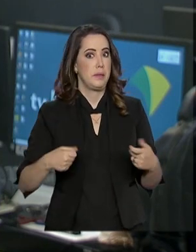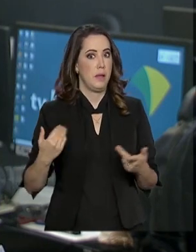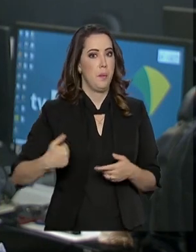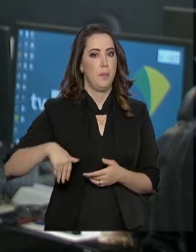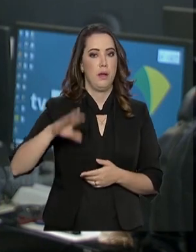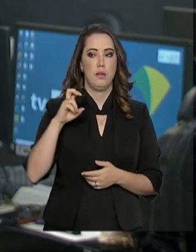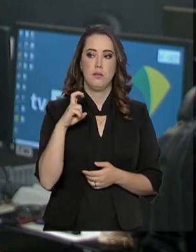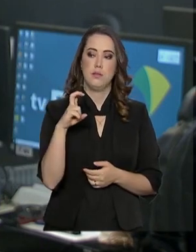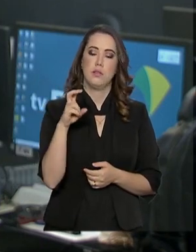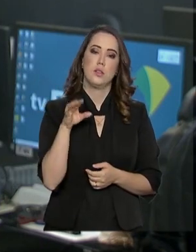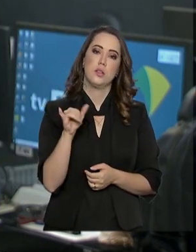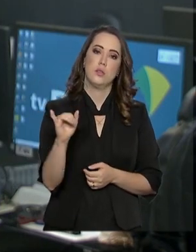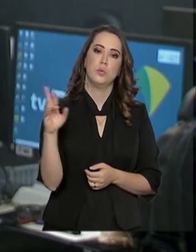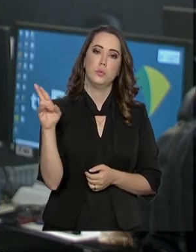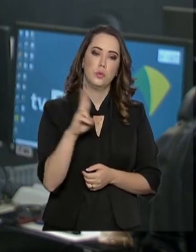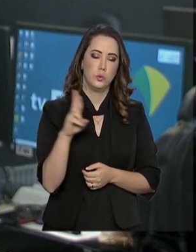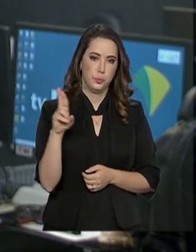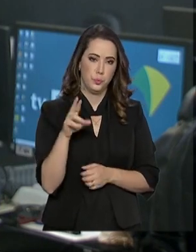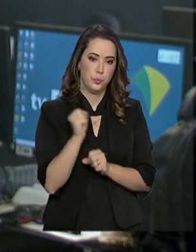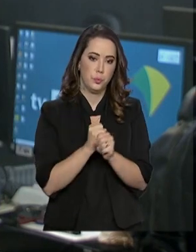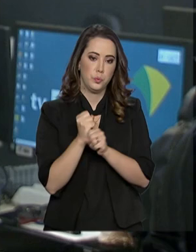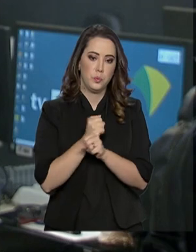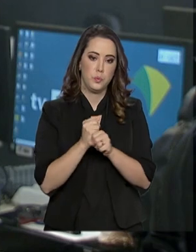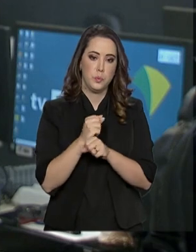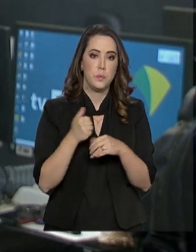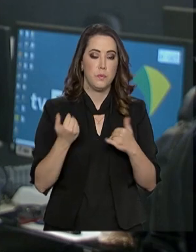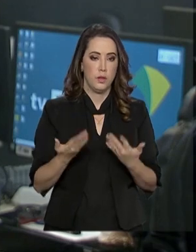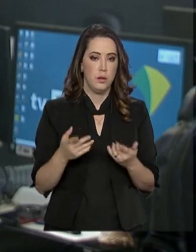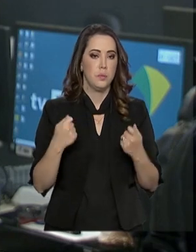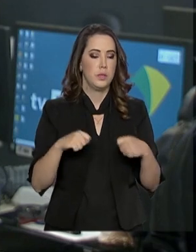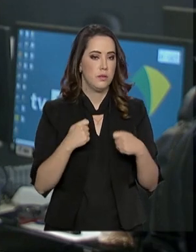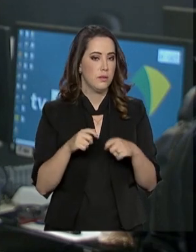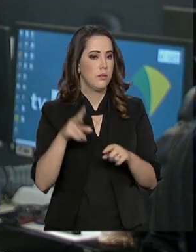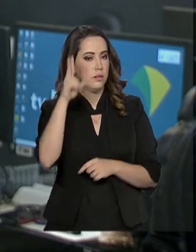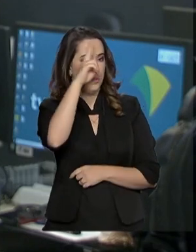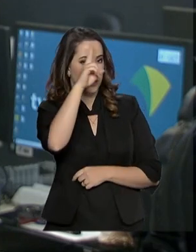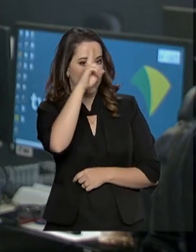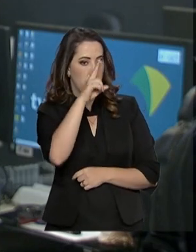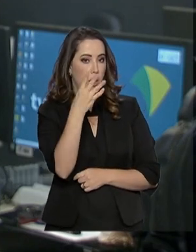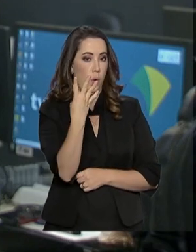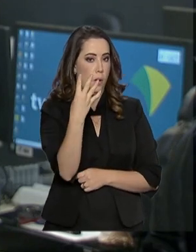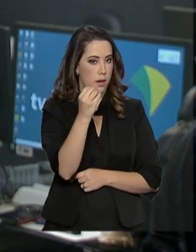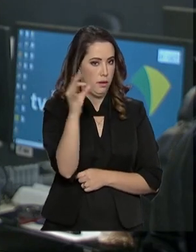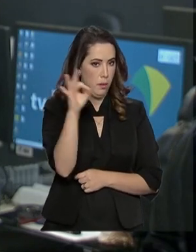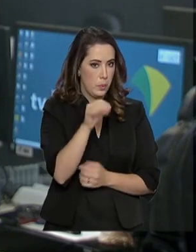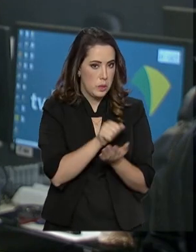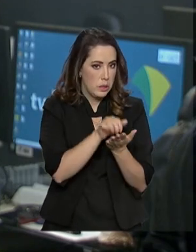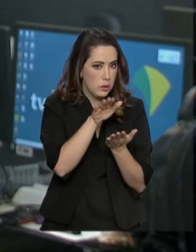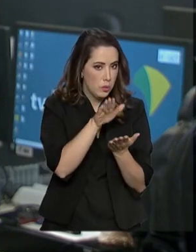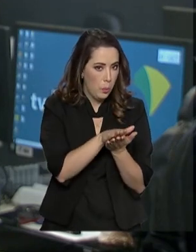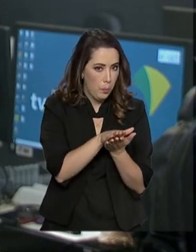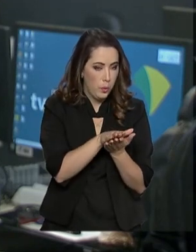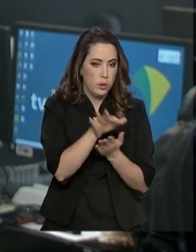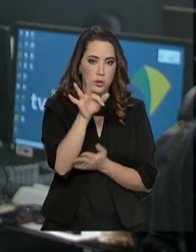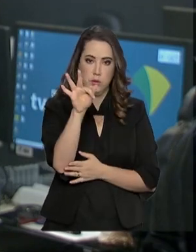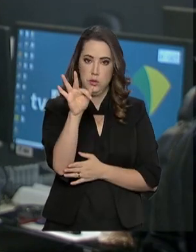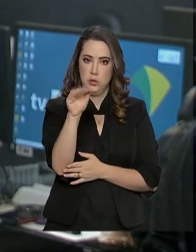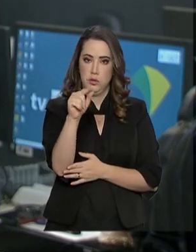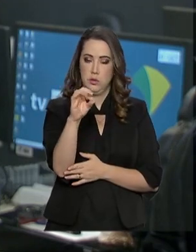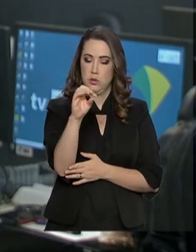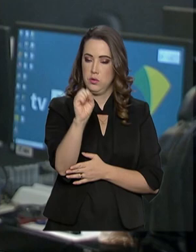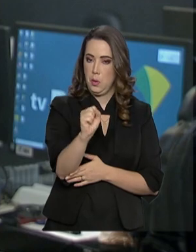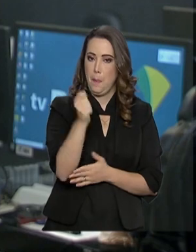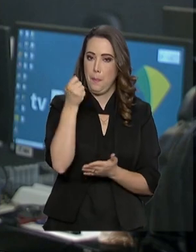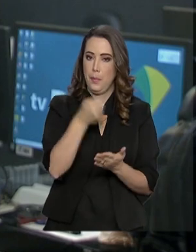de mais de 5 bilhões de reais neste ano. E vale lembrar que a multa de 40% do saldo do FGTS